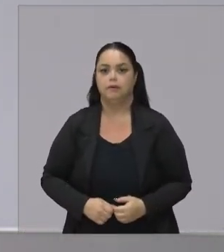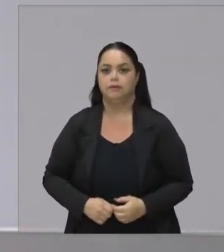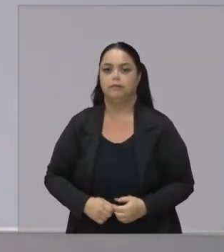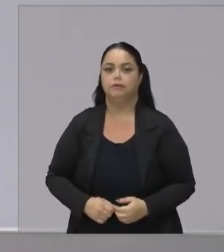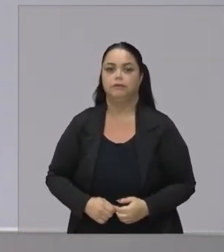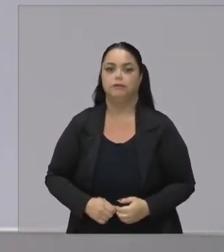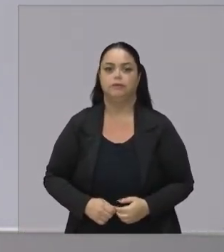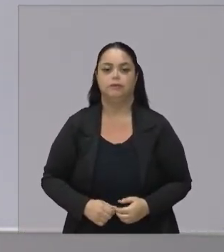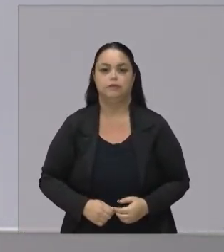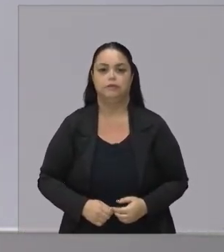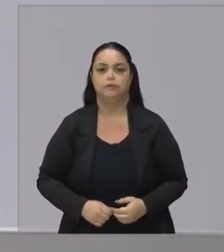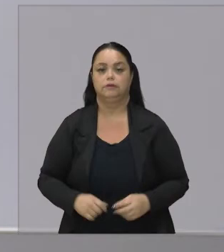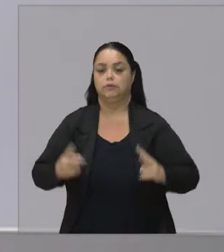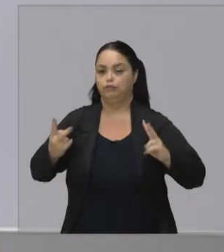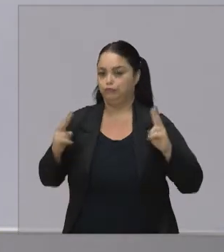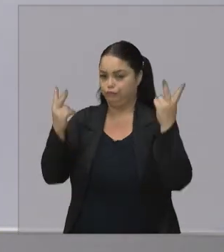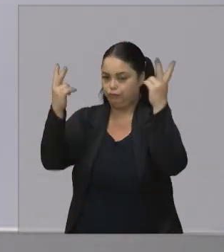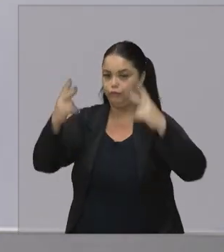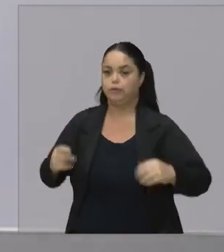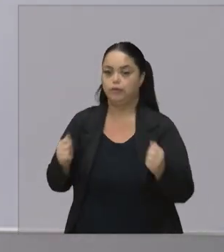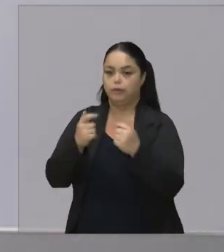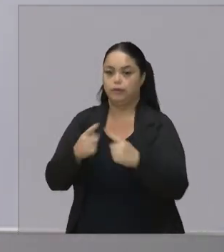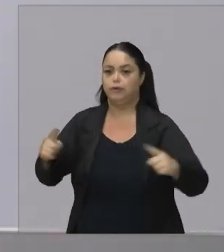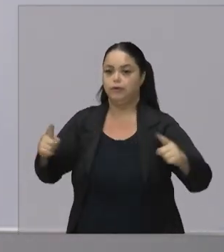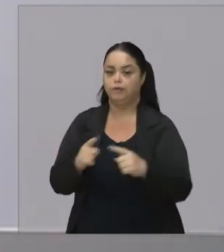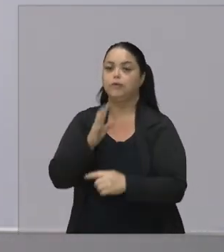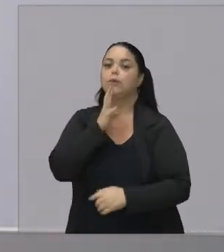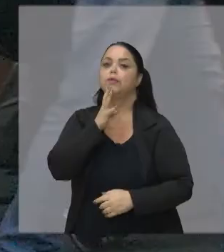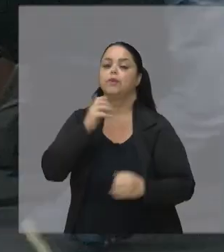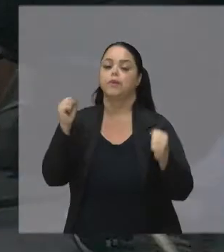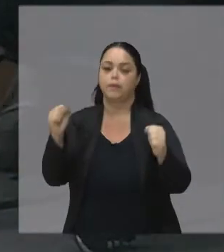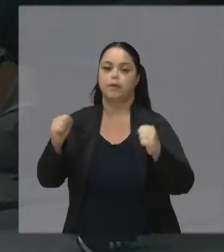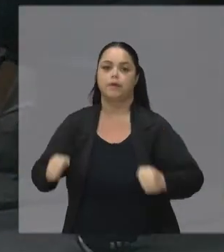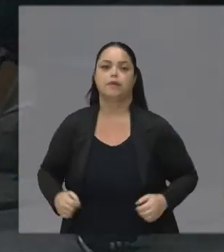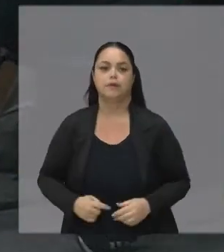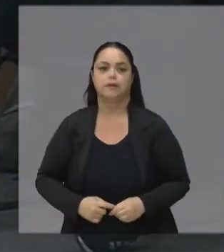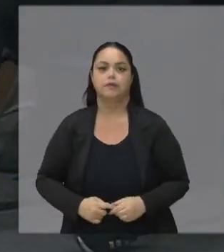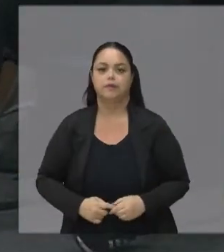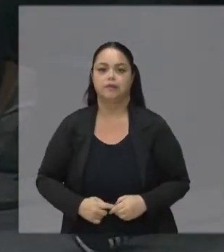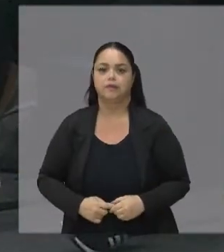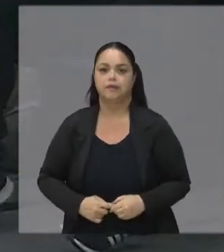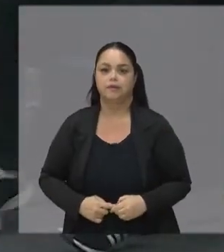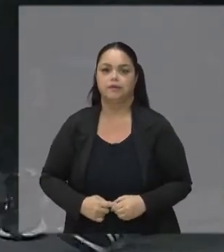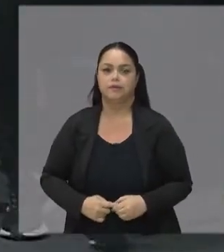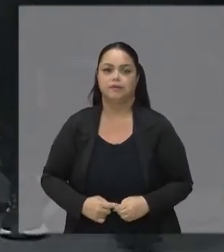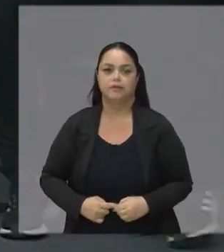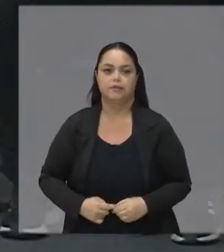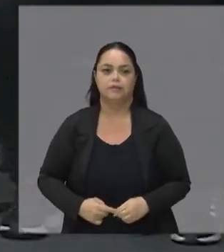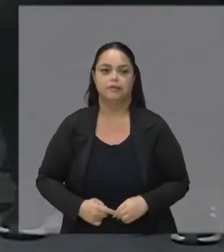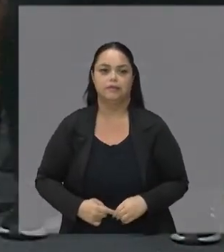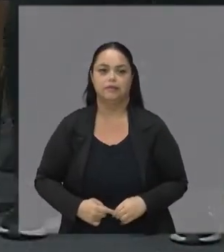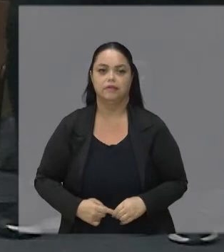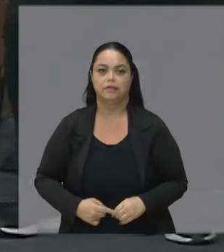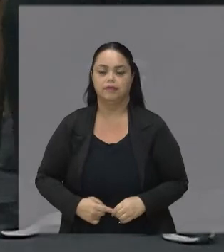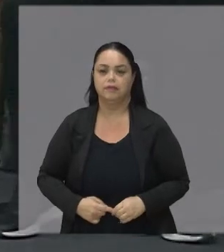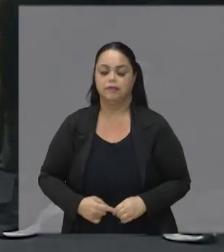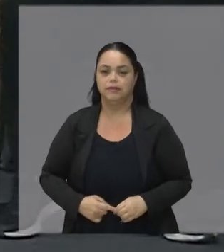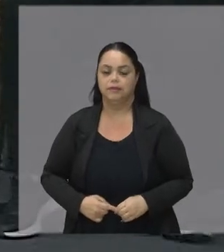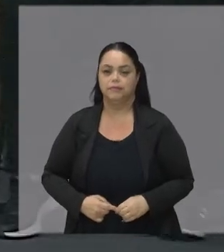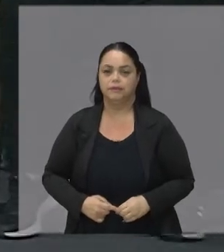canção Sobre Vitória Aqueles que conhecerem Podem cantar com a gente Vou desligar o microfone aqui Senão eu estrago a música